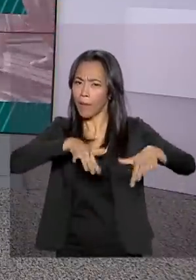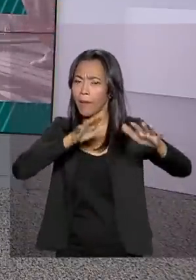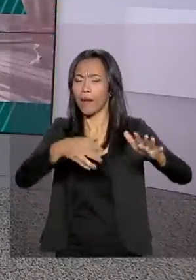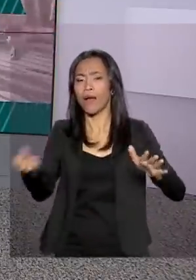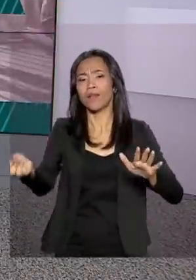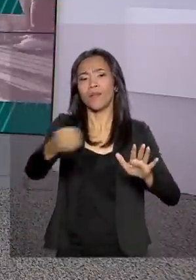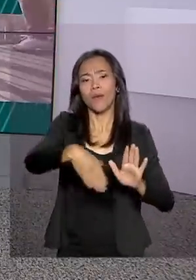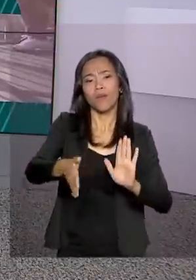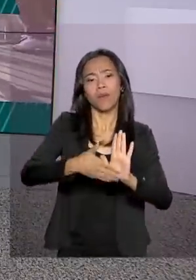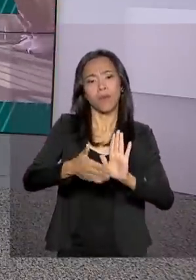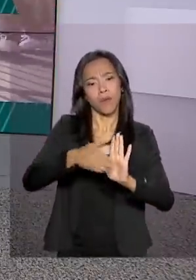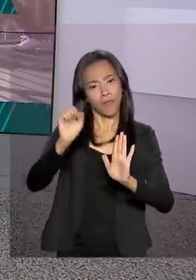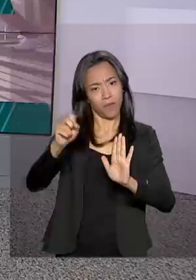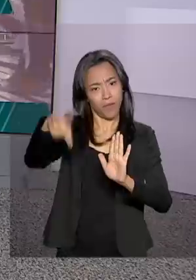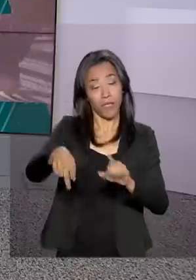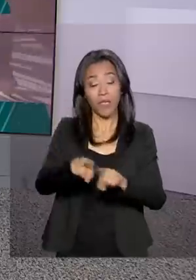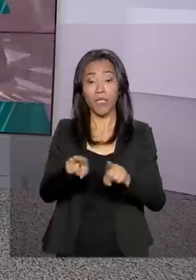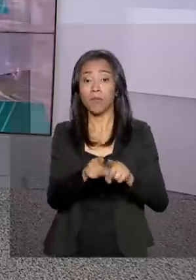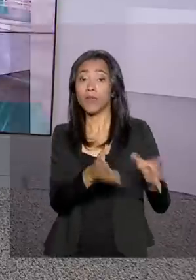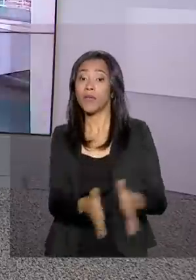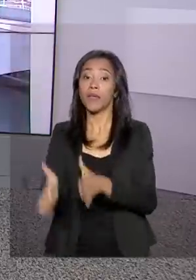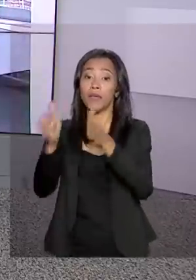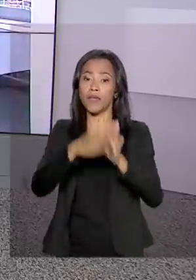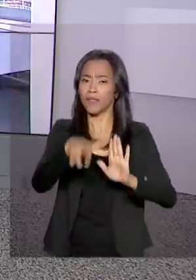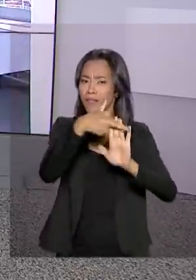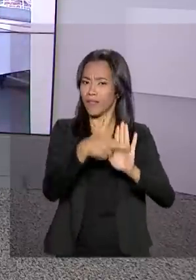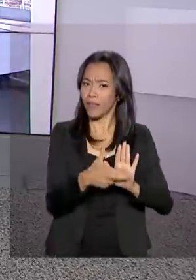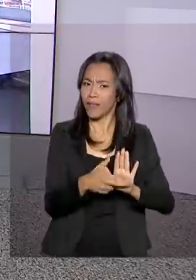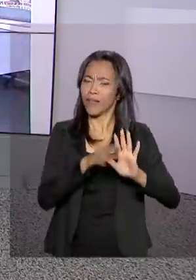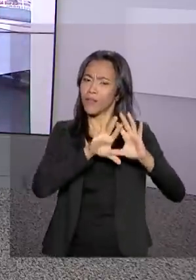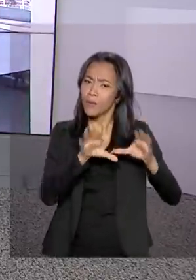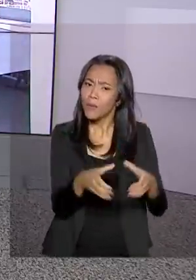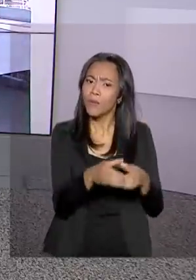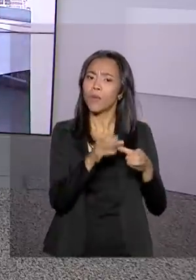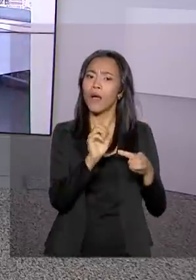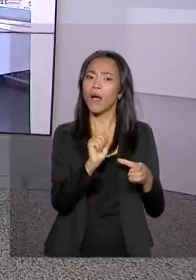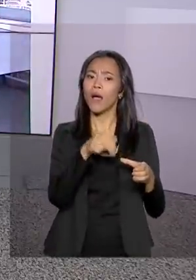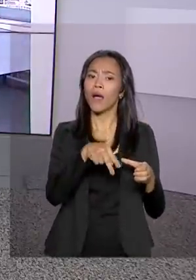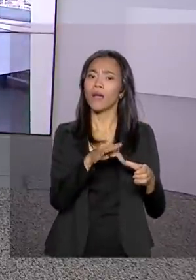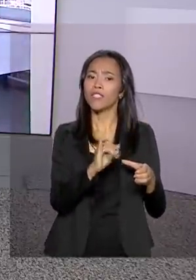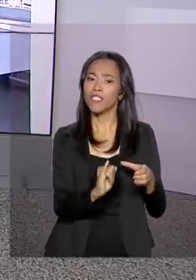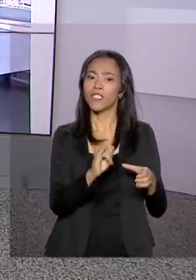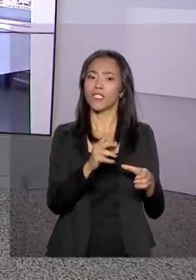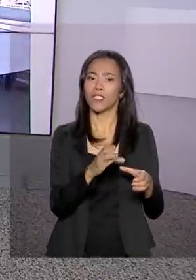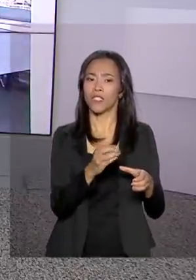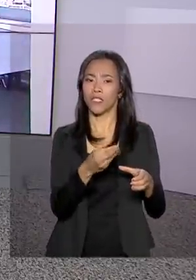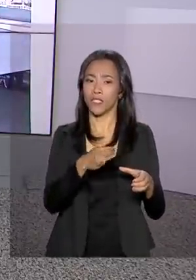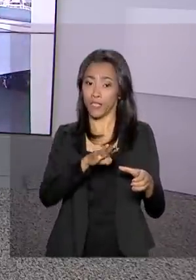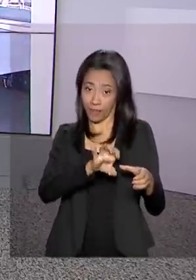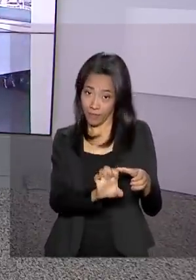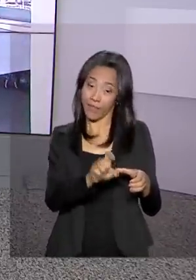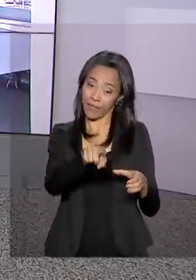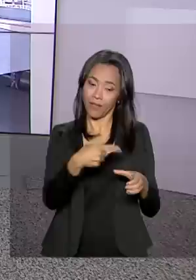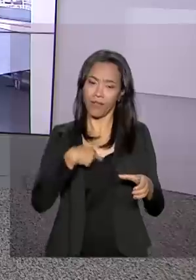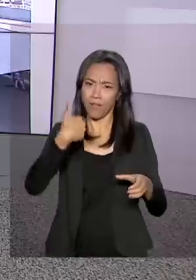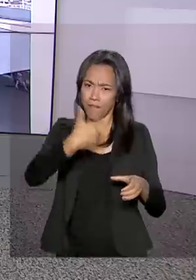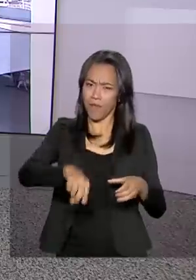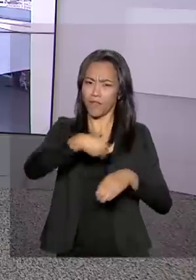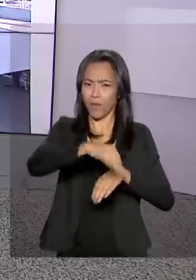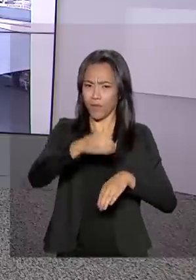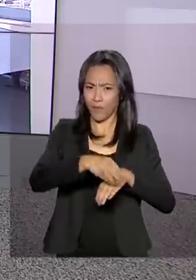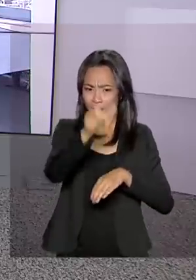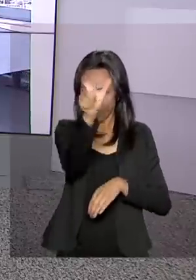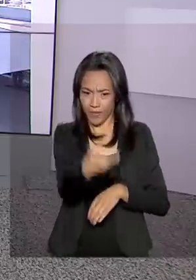e do pacote anticrime. A repórter Luciana Colares de Holanda está lá no Palácio do Planalto e tem outras informações ao vivo agora para a gente.